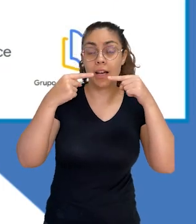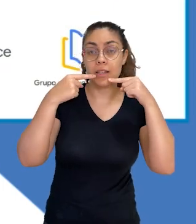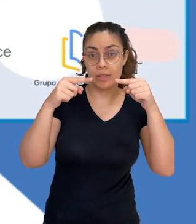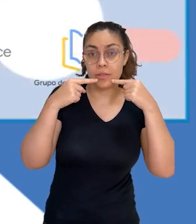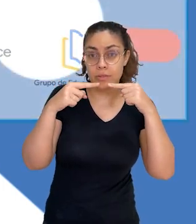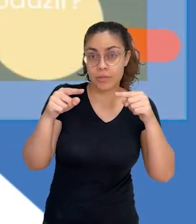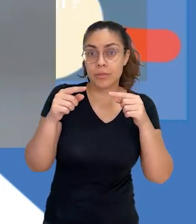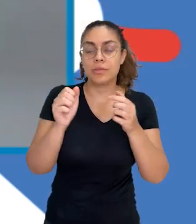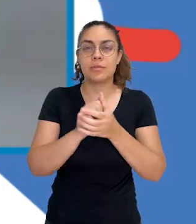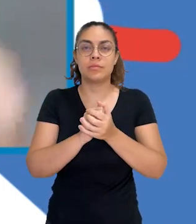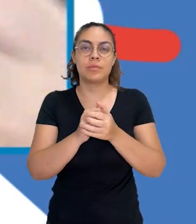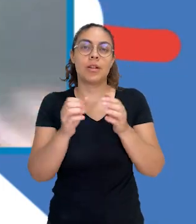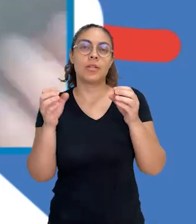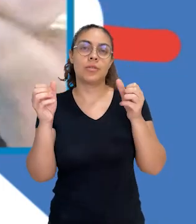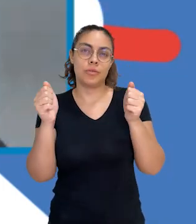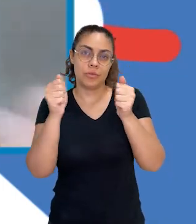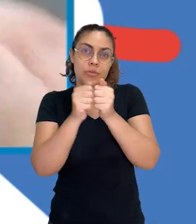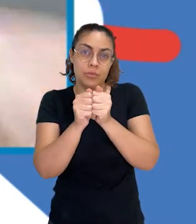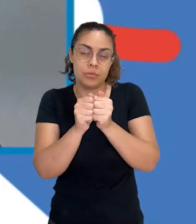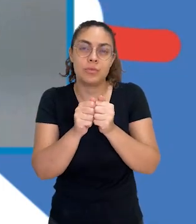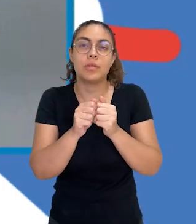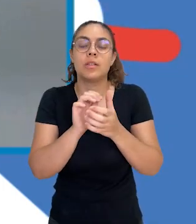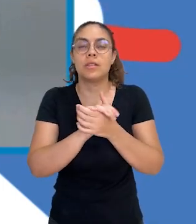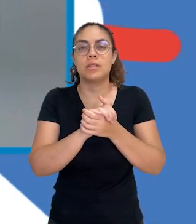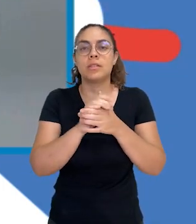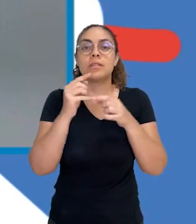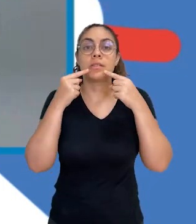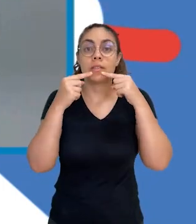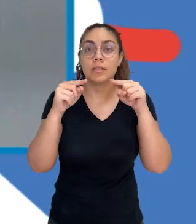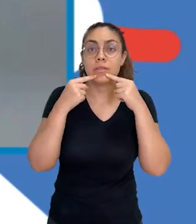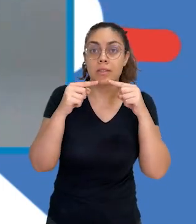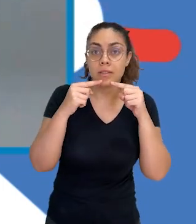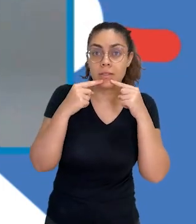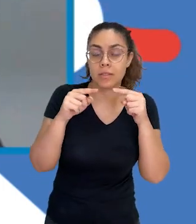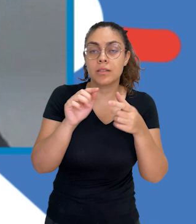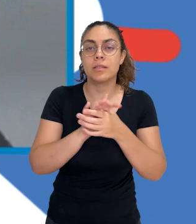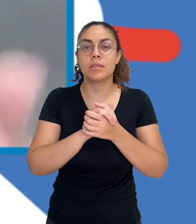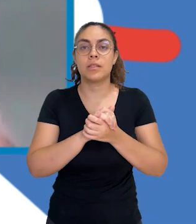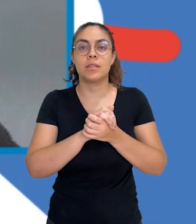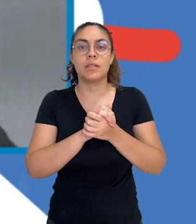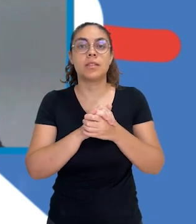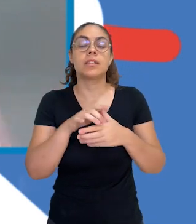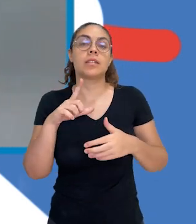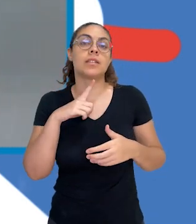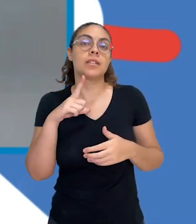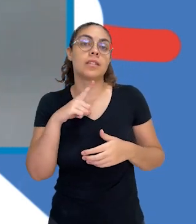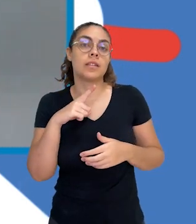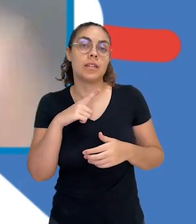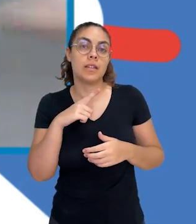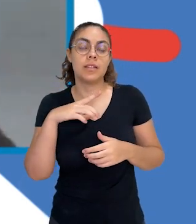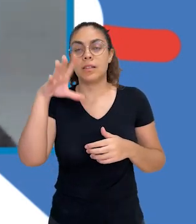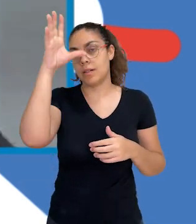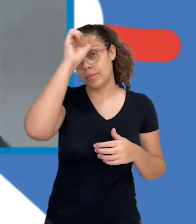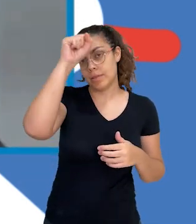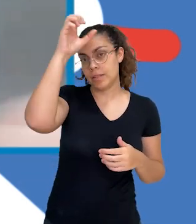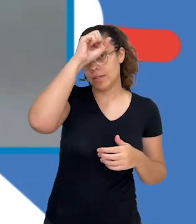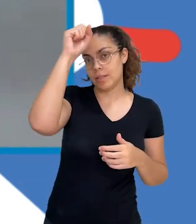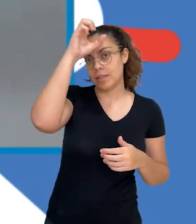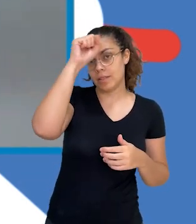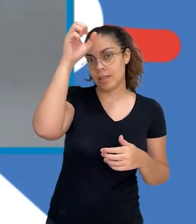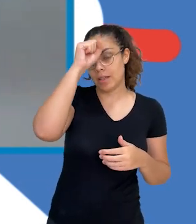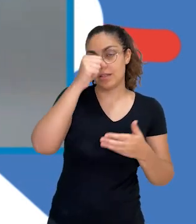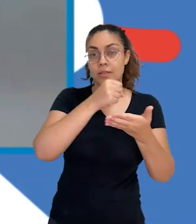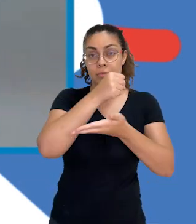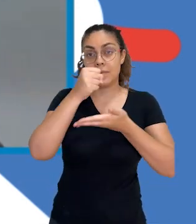narrativas e de diálogos são exatamente as narrativas e diálogos que promovem essa aprendizagem